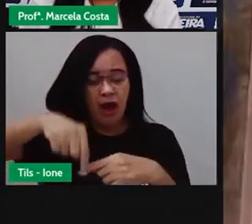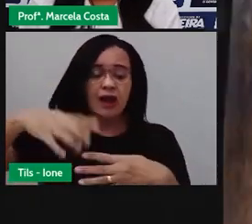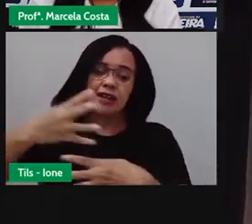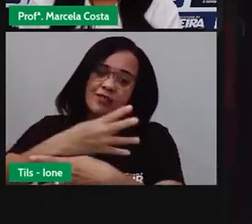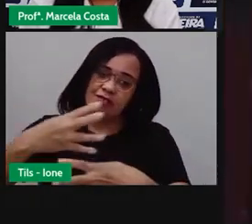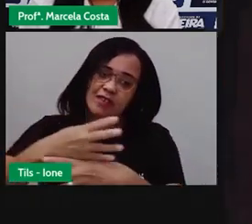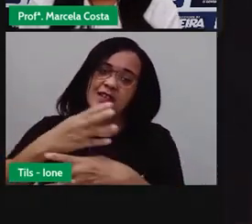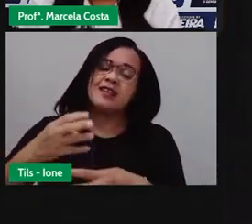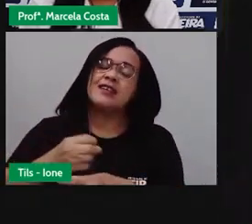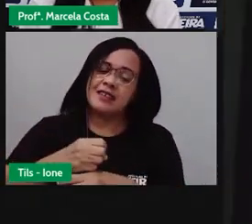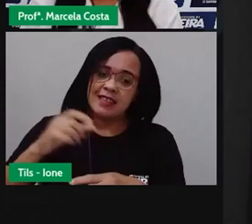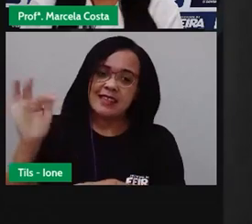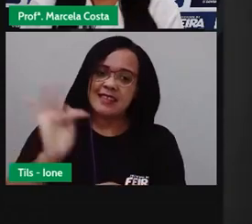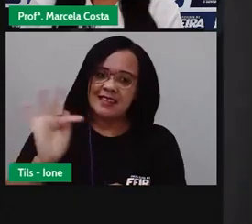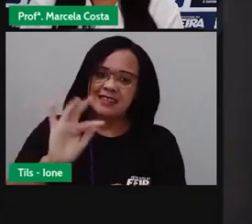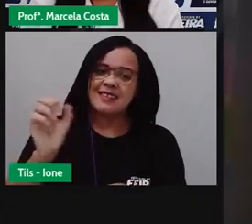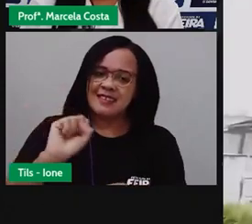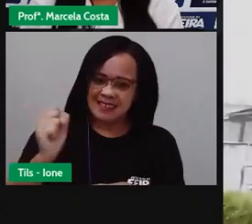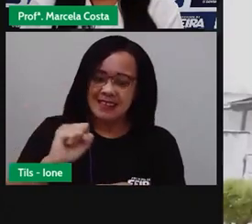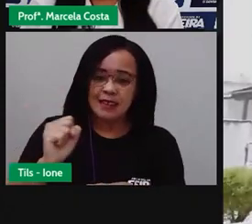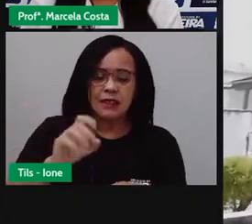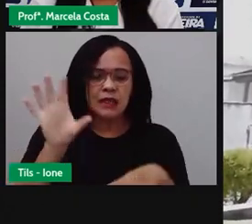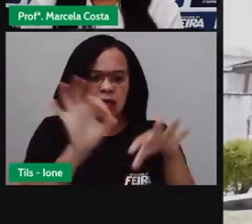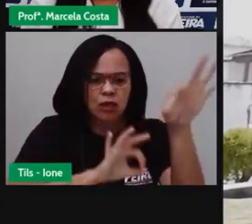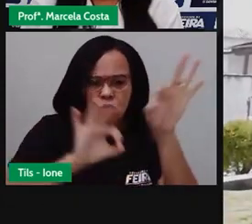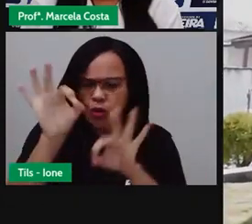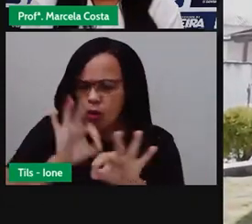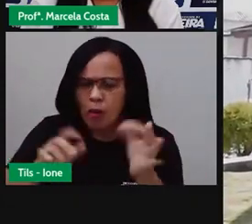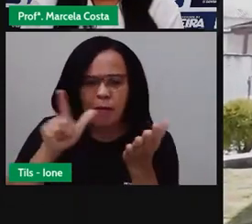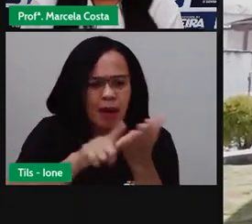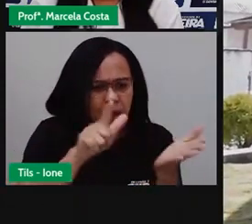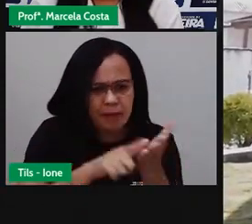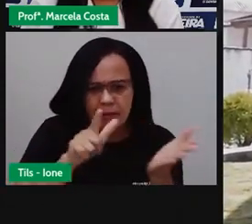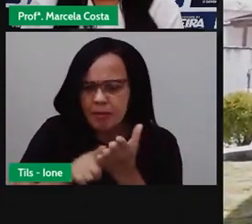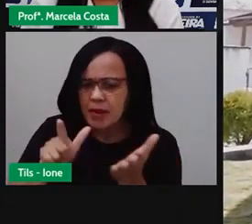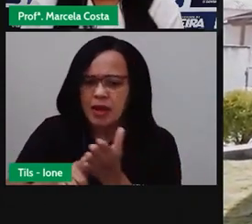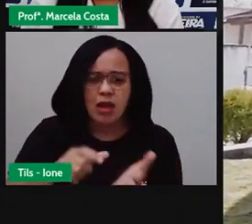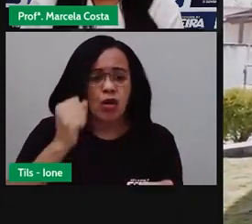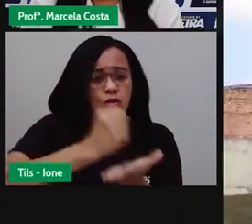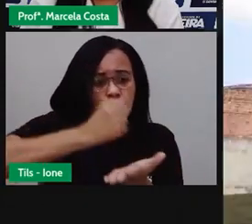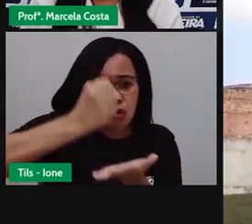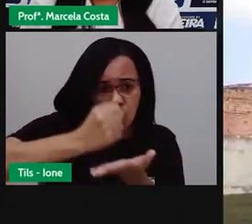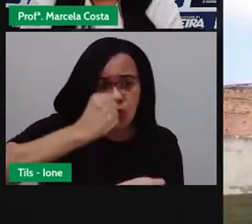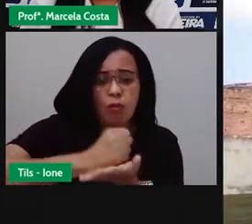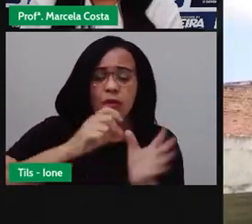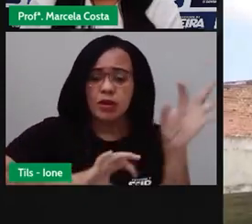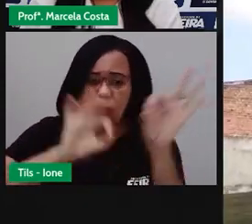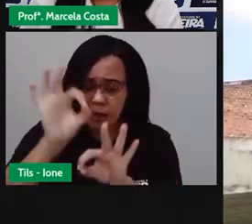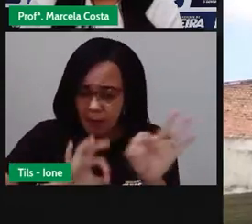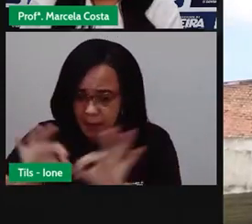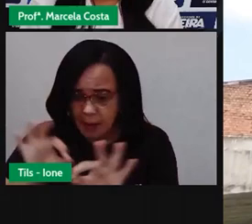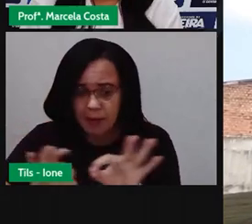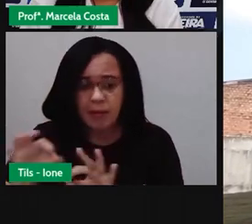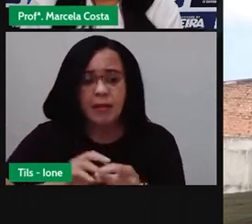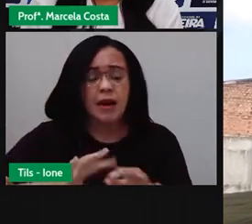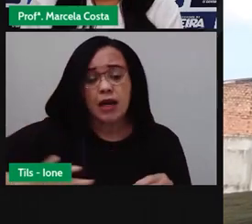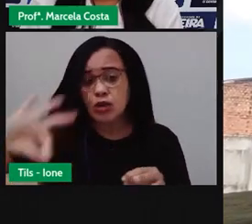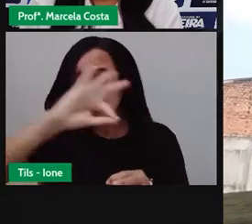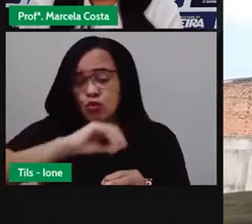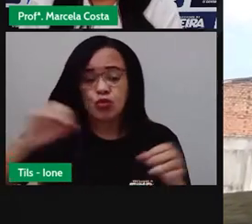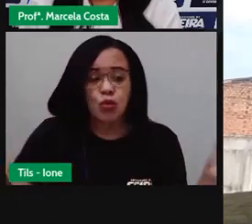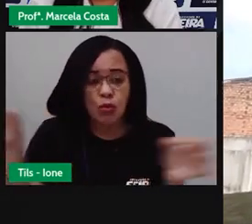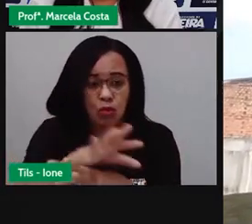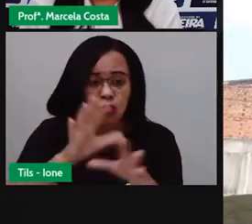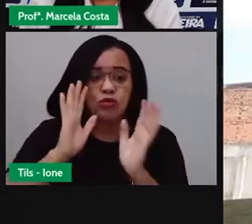a documentação necessária já foi preparada pela Secretaria Municipal de Cultura, Esporte e Lazer para ser encaminhada para o IPHAN, Instituto do Patrimônio